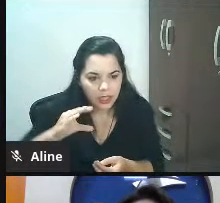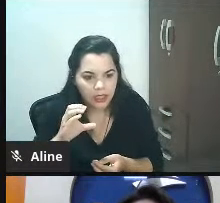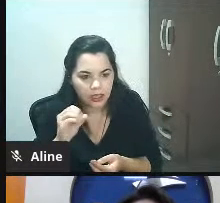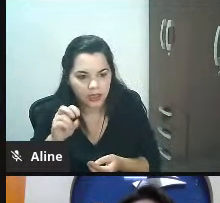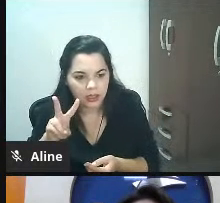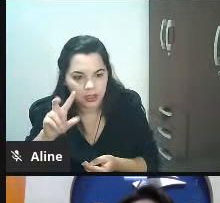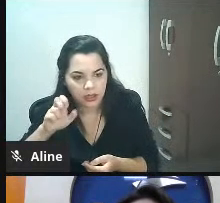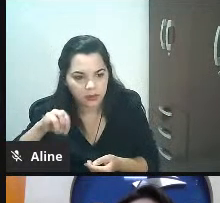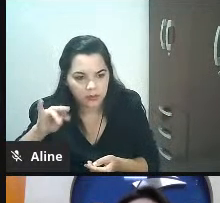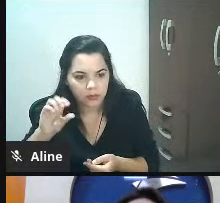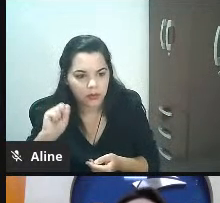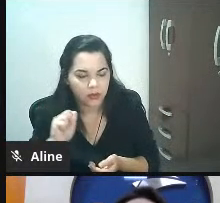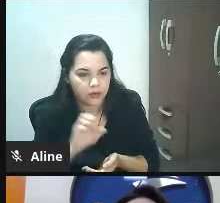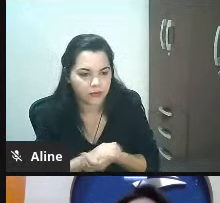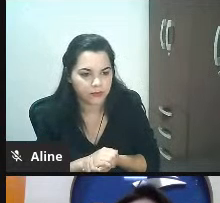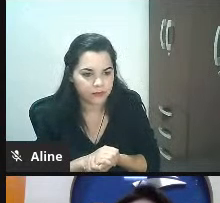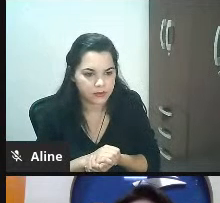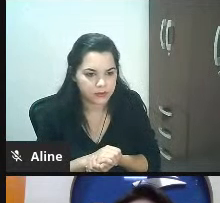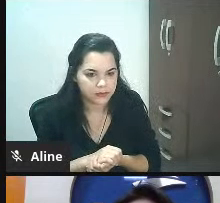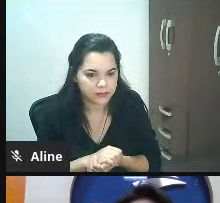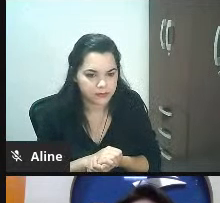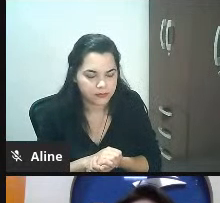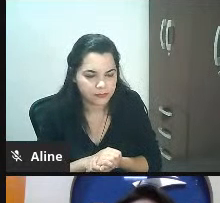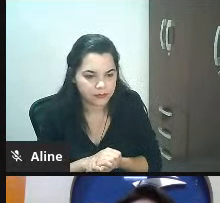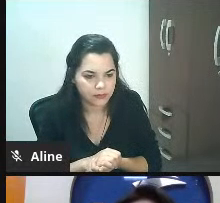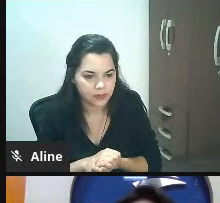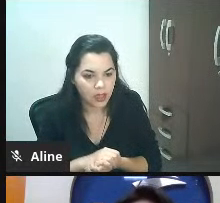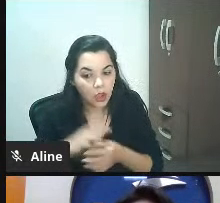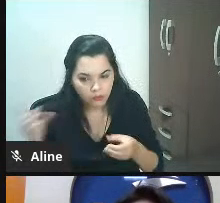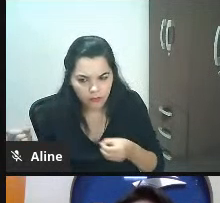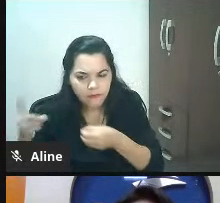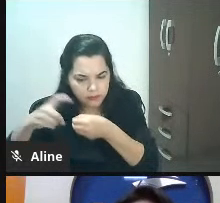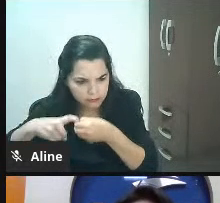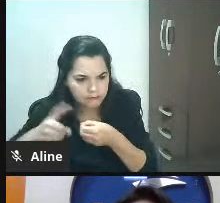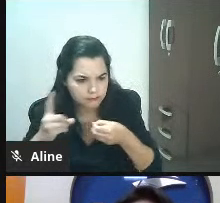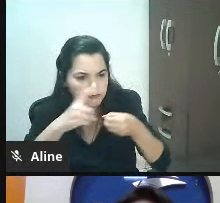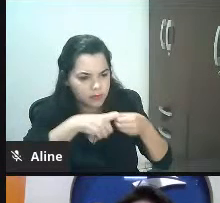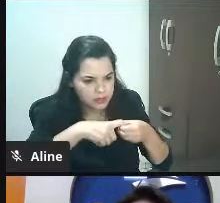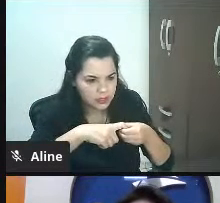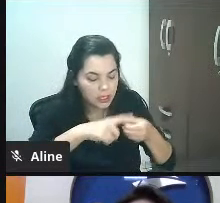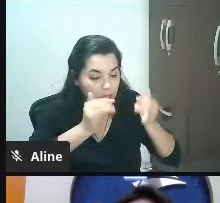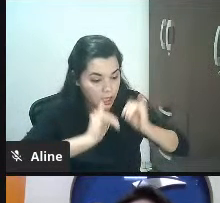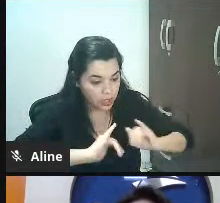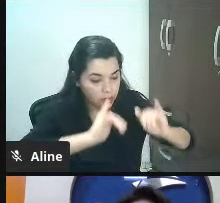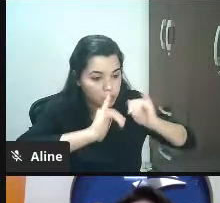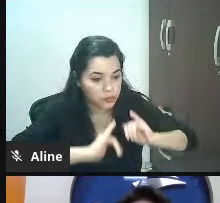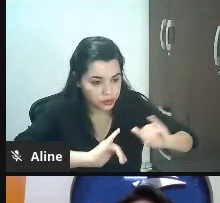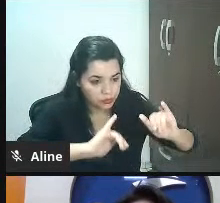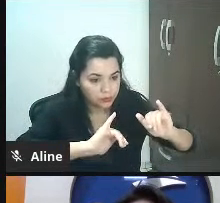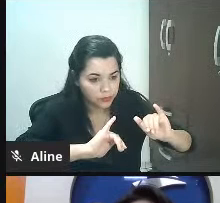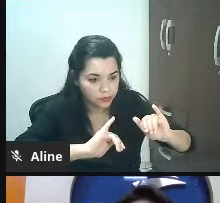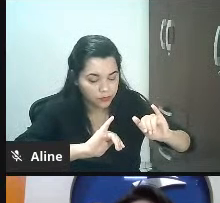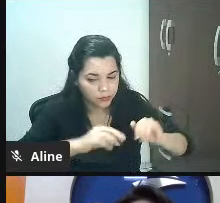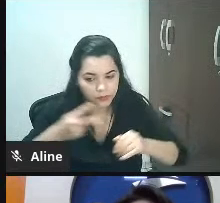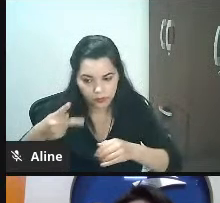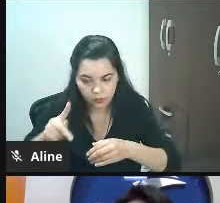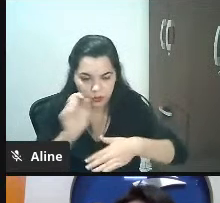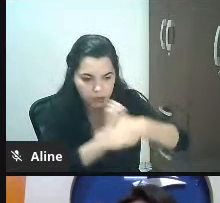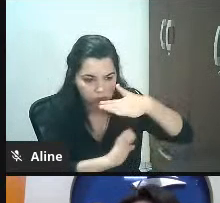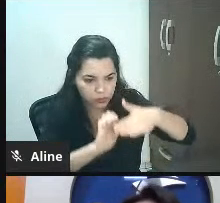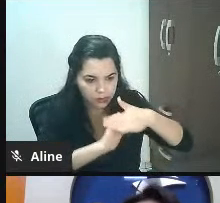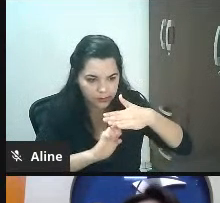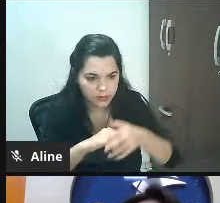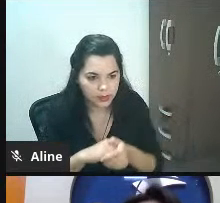aí você vai mostrou para ele falou assim olha vamos fazer uma parceria eu divulgo você na minha base de clientes e vice